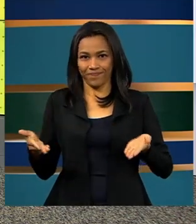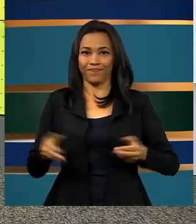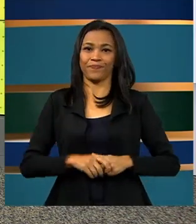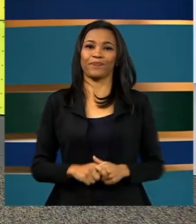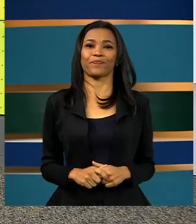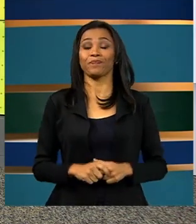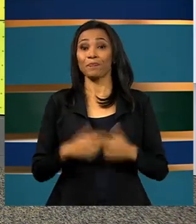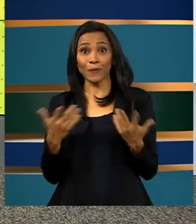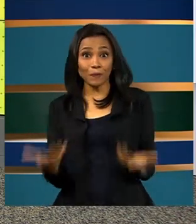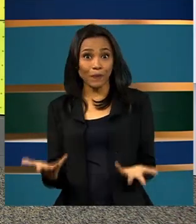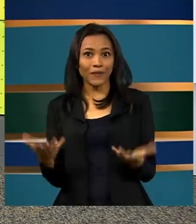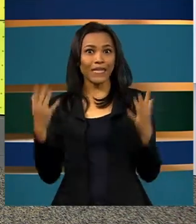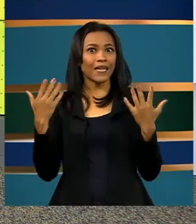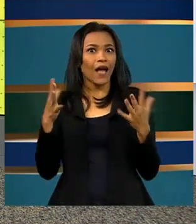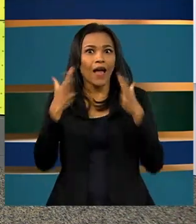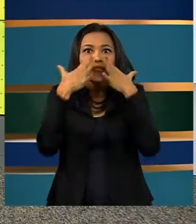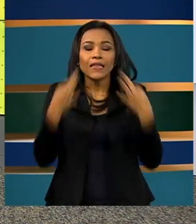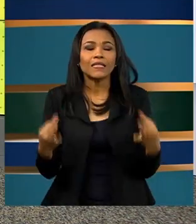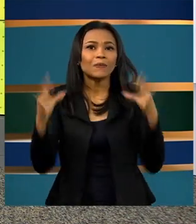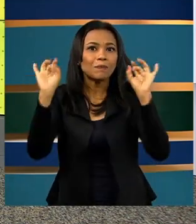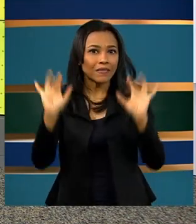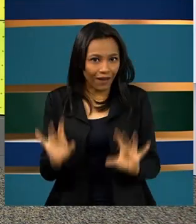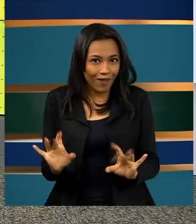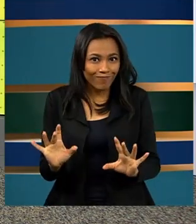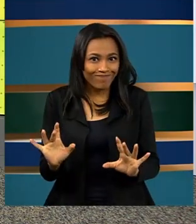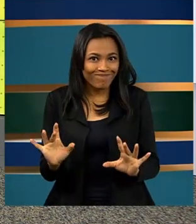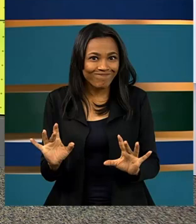Bom, e agora uma atenção especial.